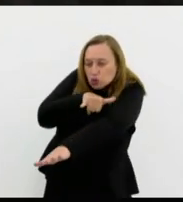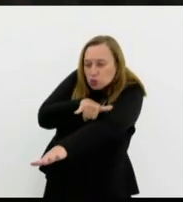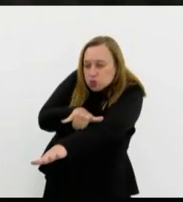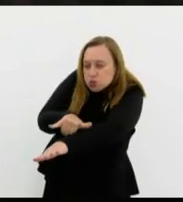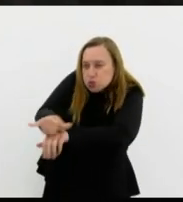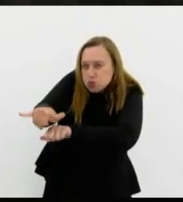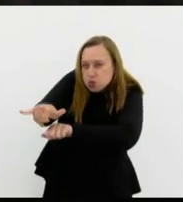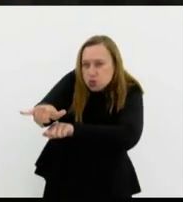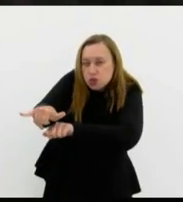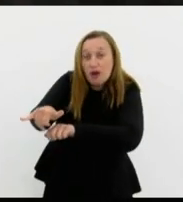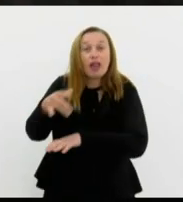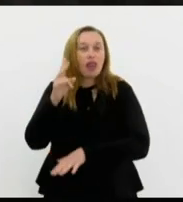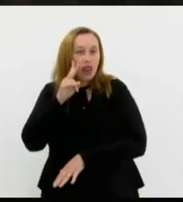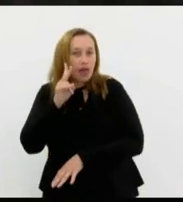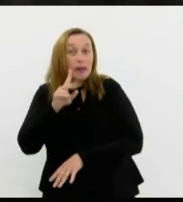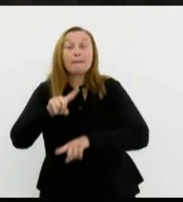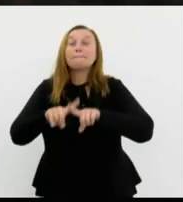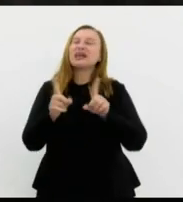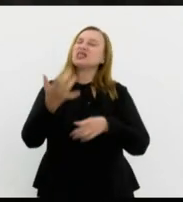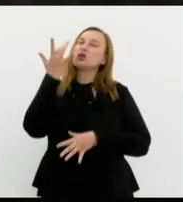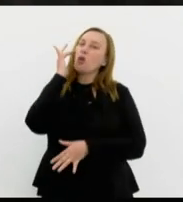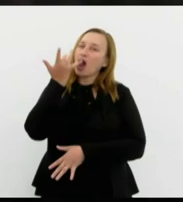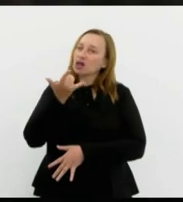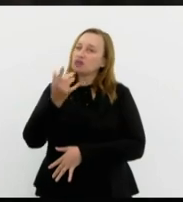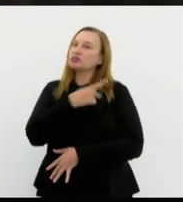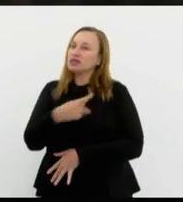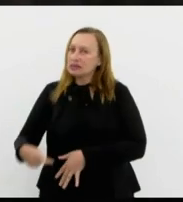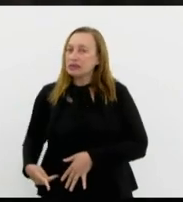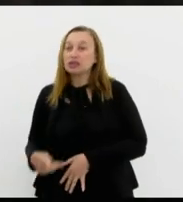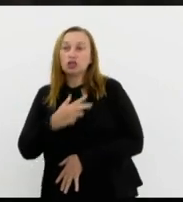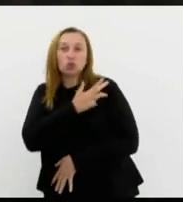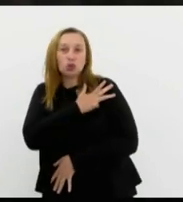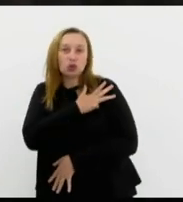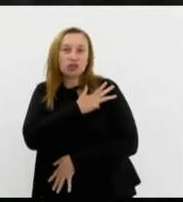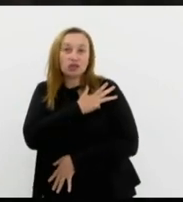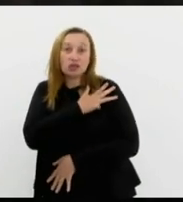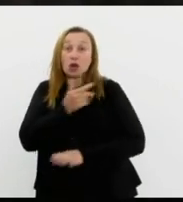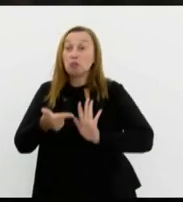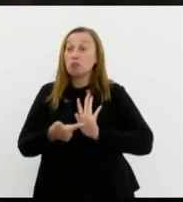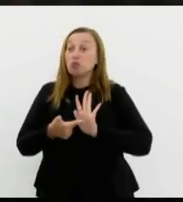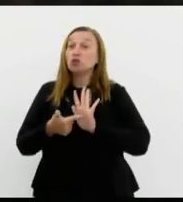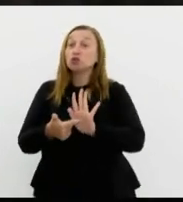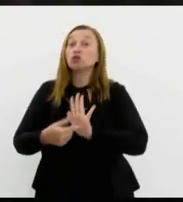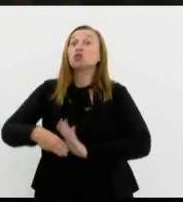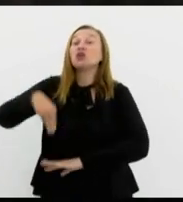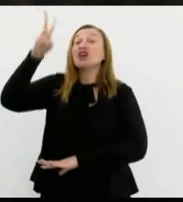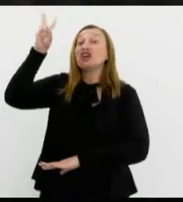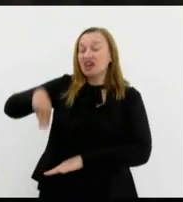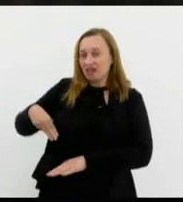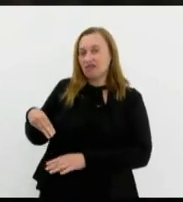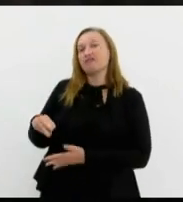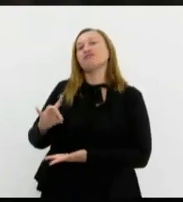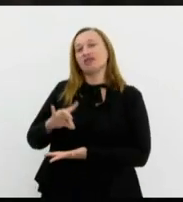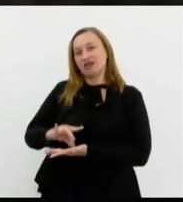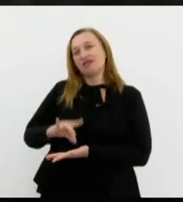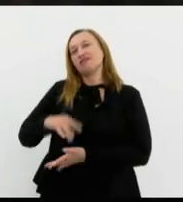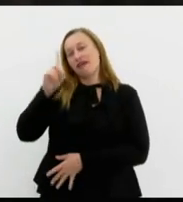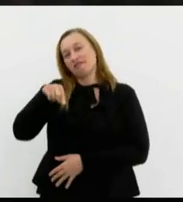Mas eu acho honestamente que o presidente Lula saiu do armário. Saiu do armário.